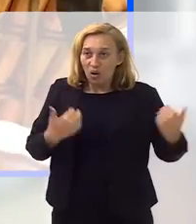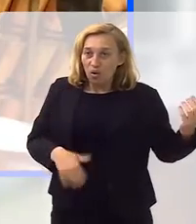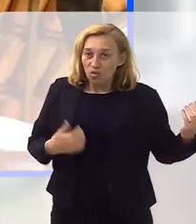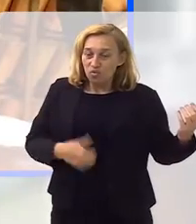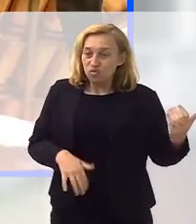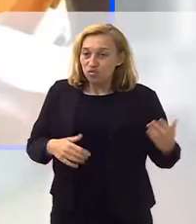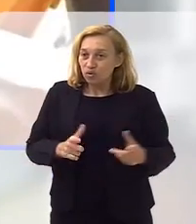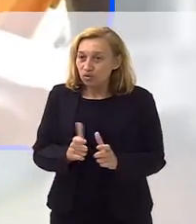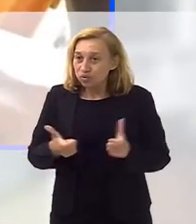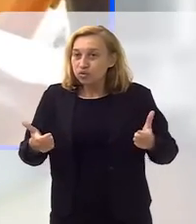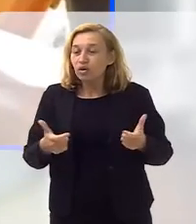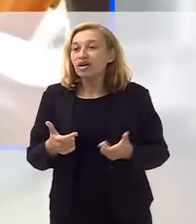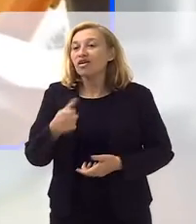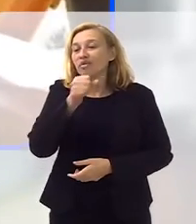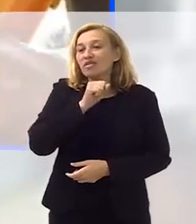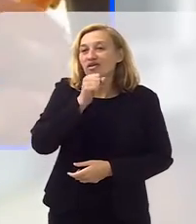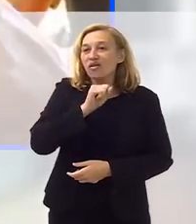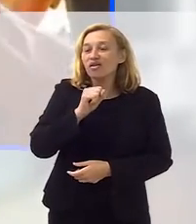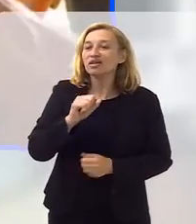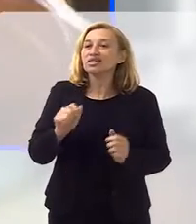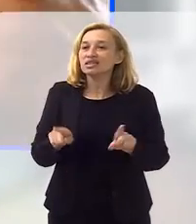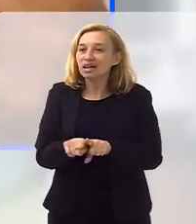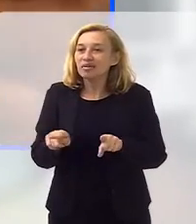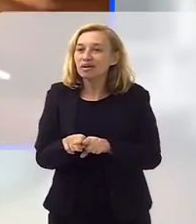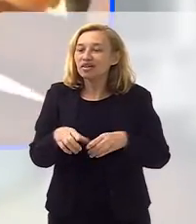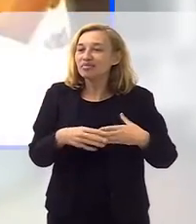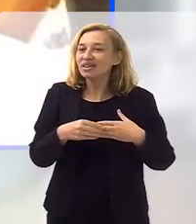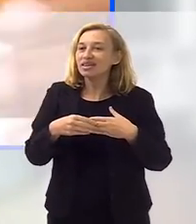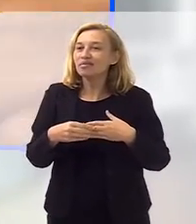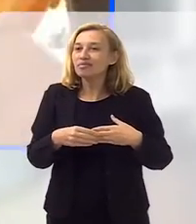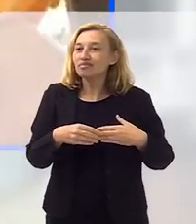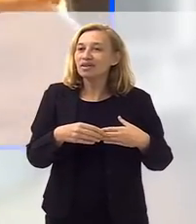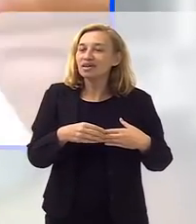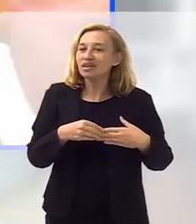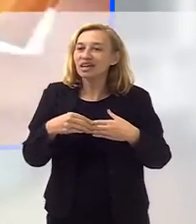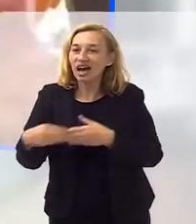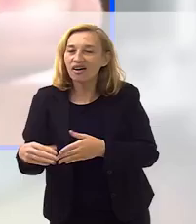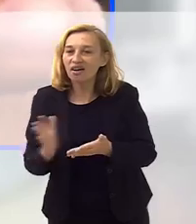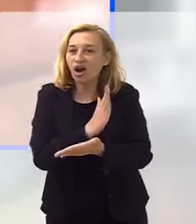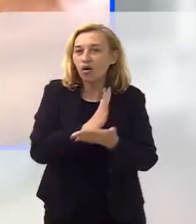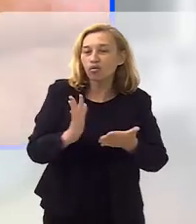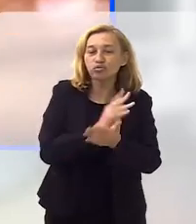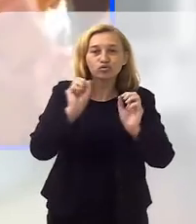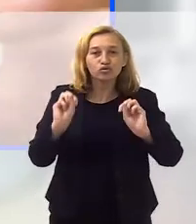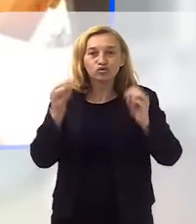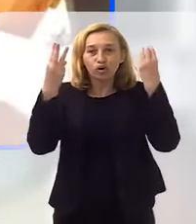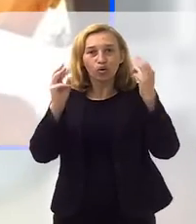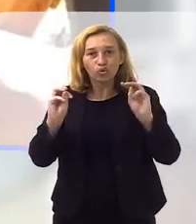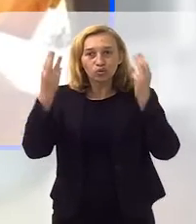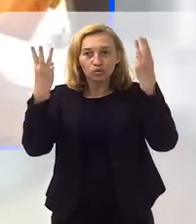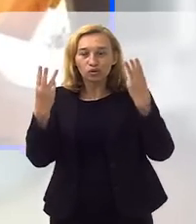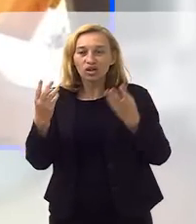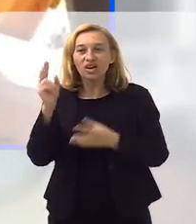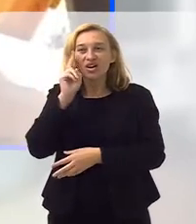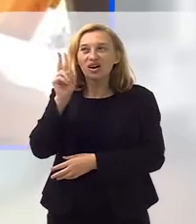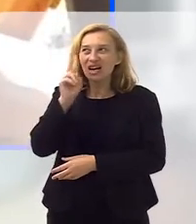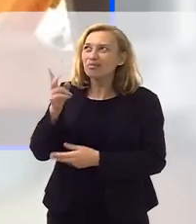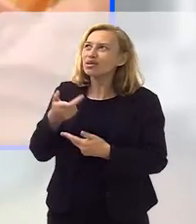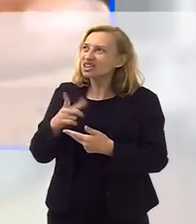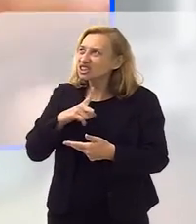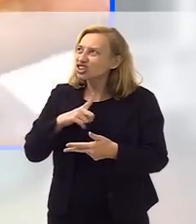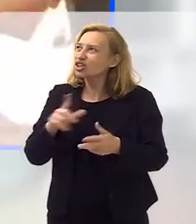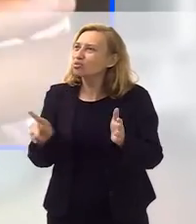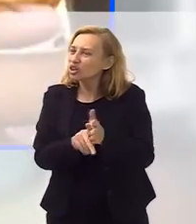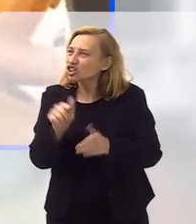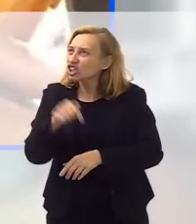violonista, e a minha avó também me levava em alguns ensaios, alguns shows que eram à tarde, eu lembro que tinha